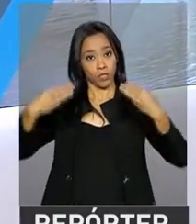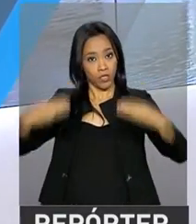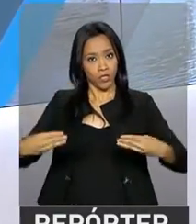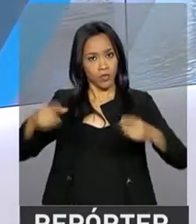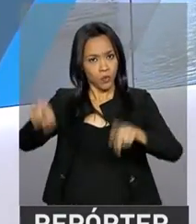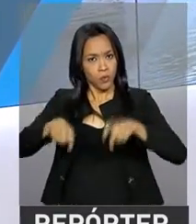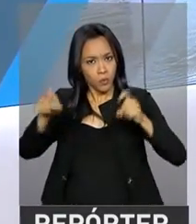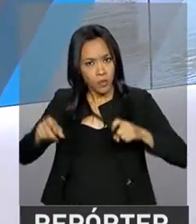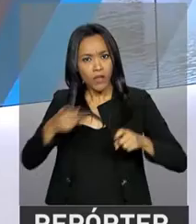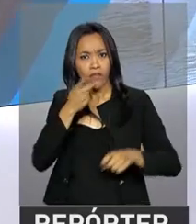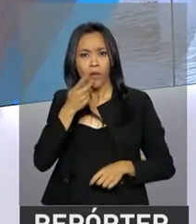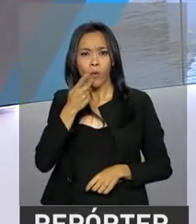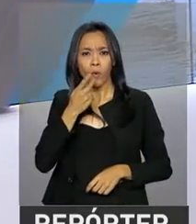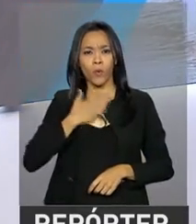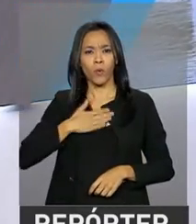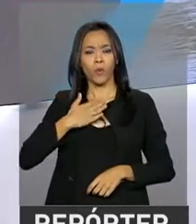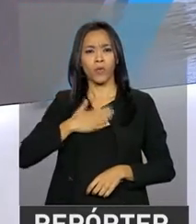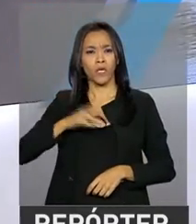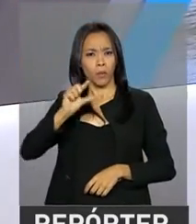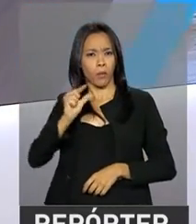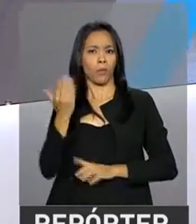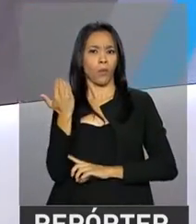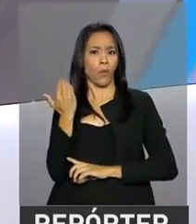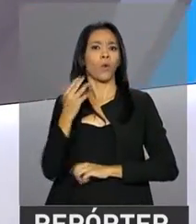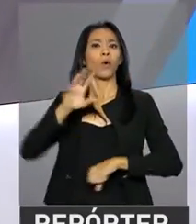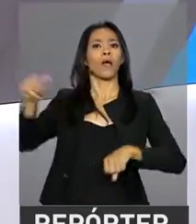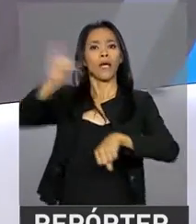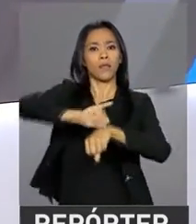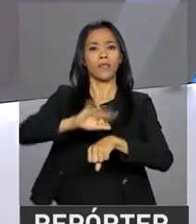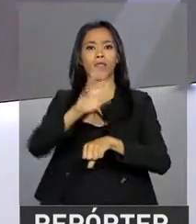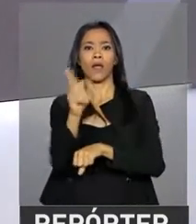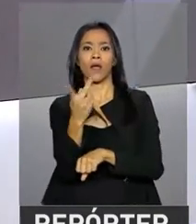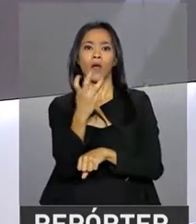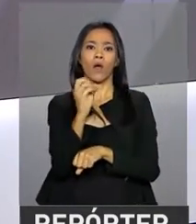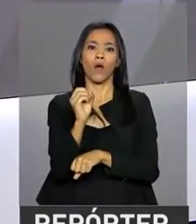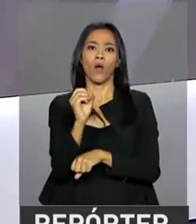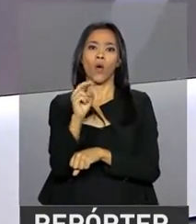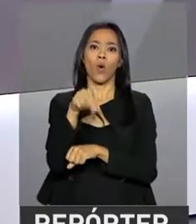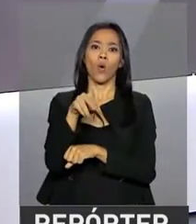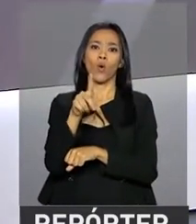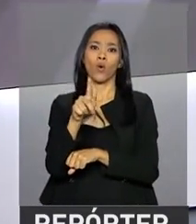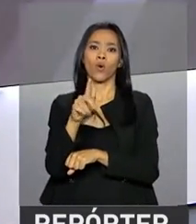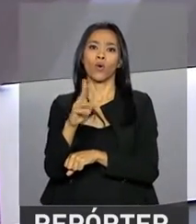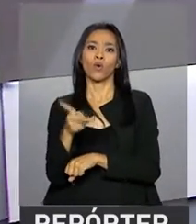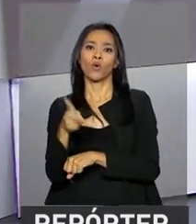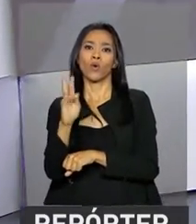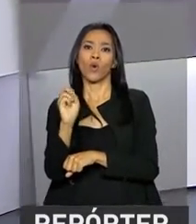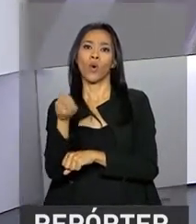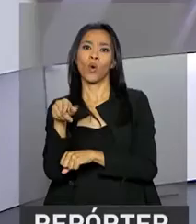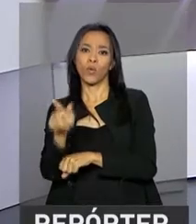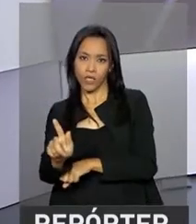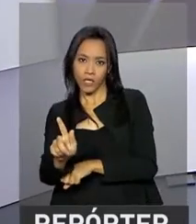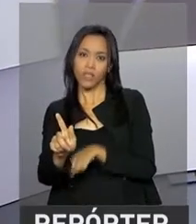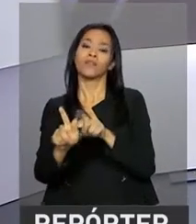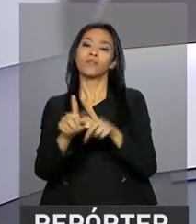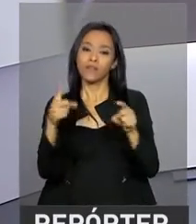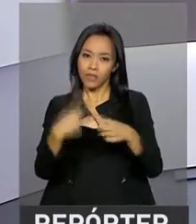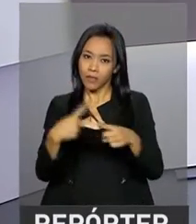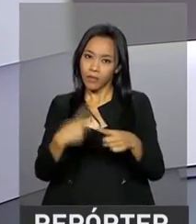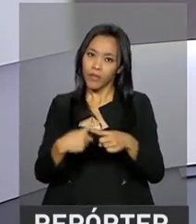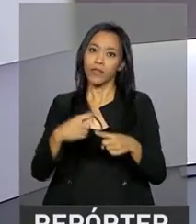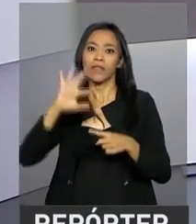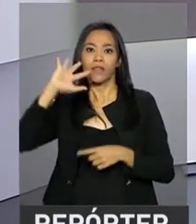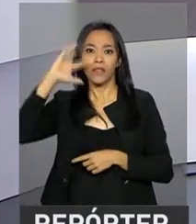confirmou agora há pouco que Hong Kong também decidiu reduzir as restrições à importação de carne